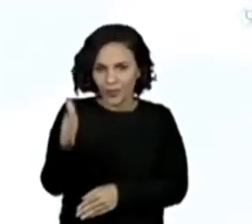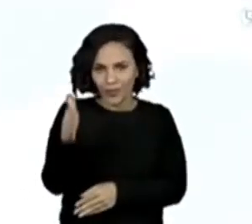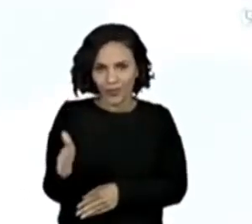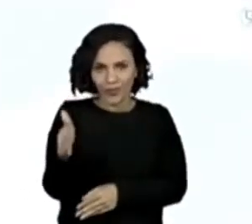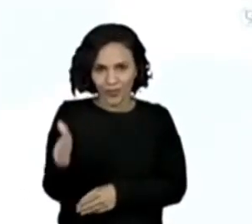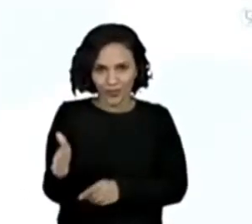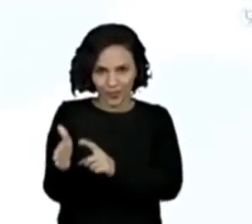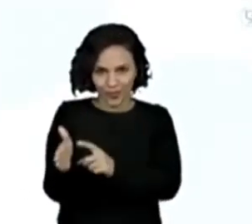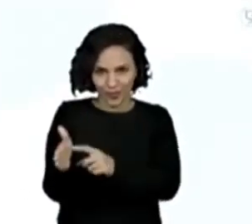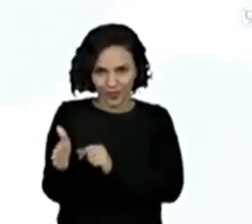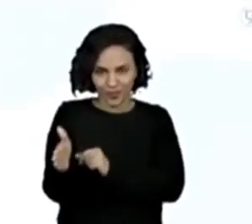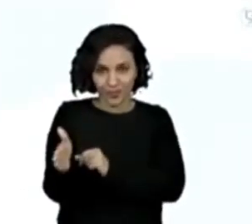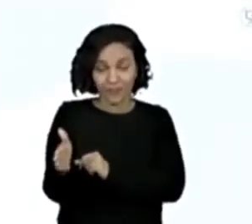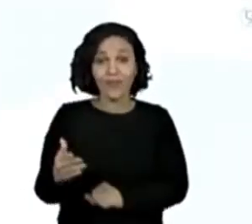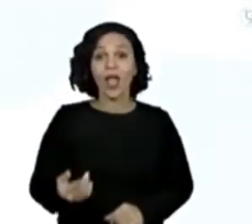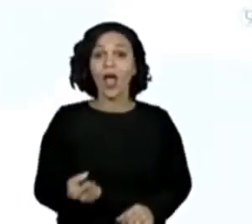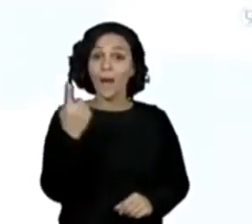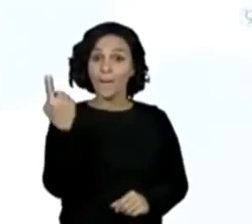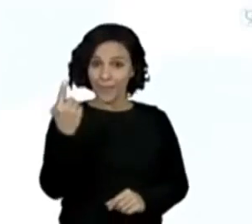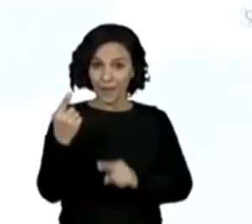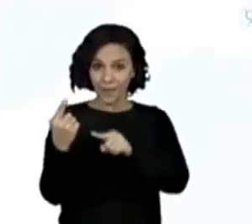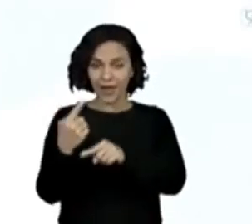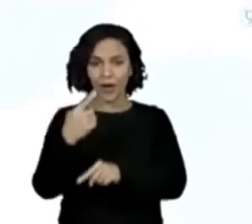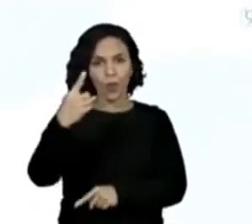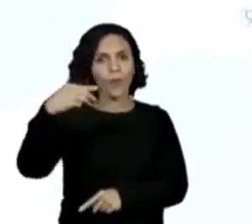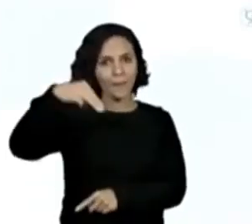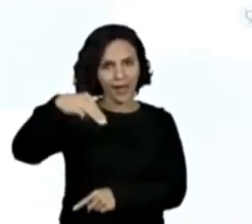corda tem um metro...